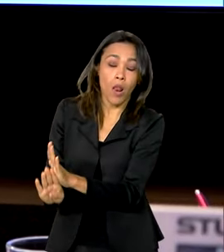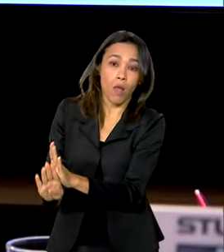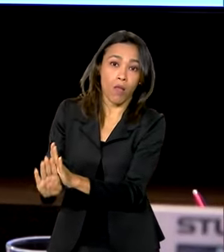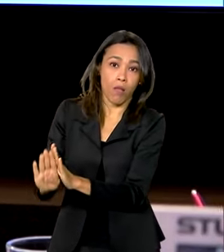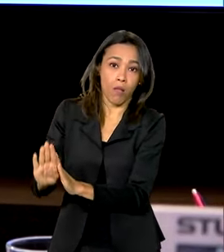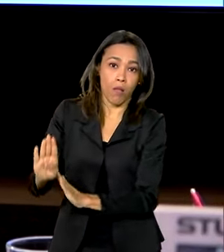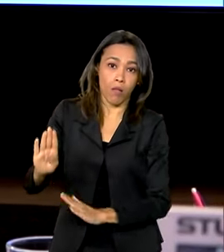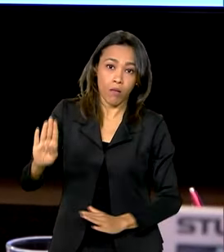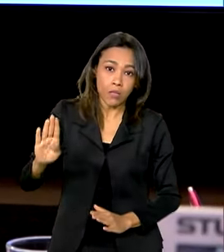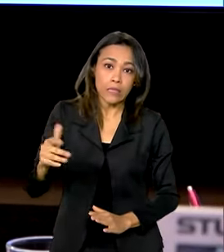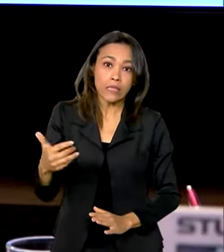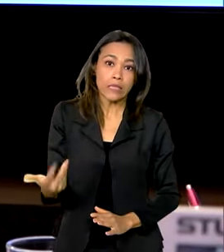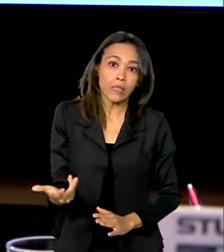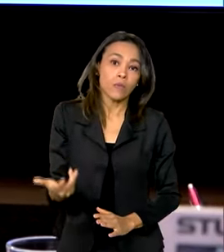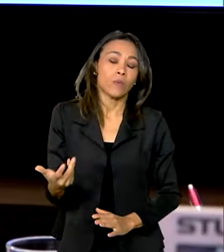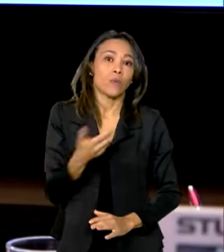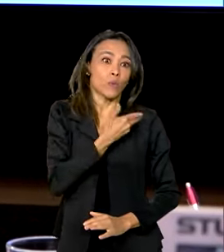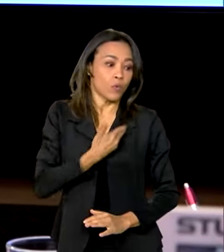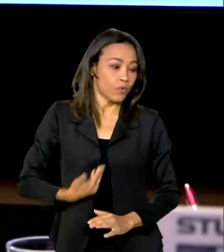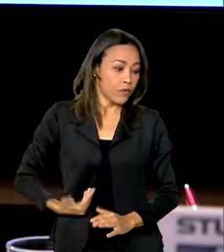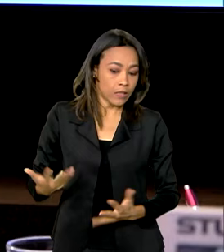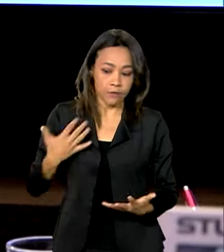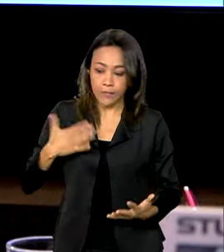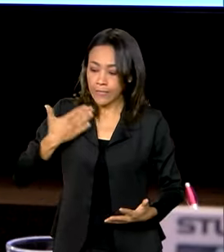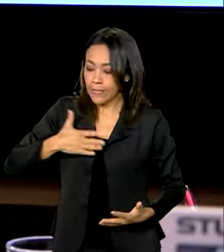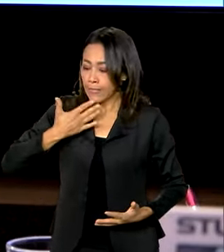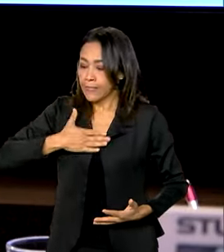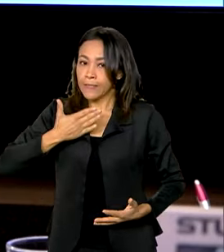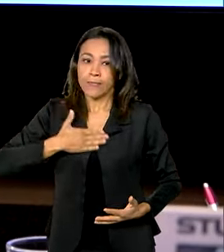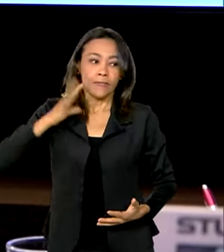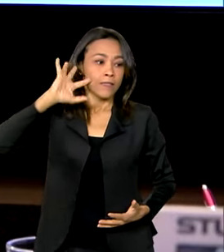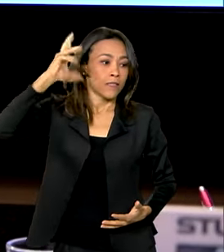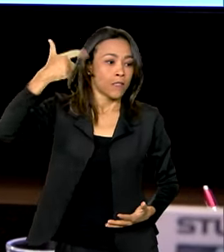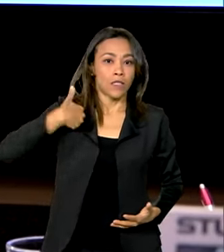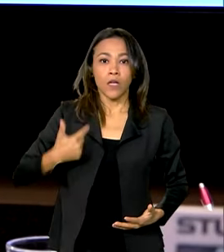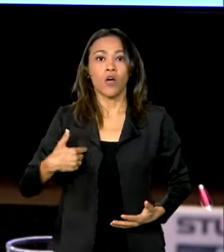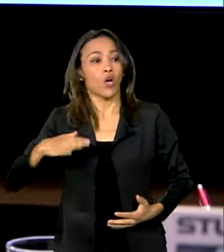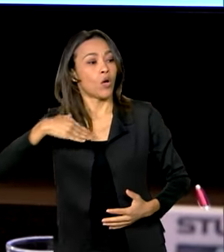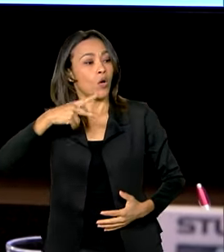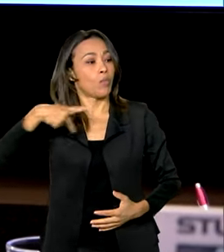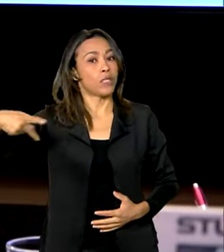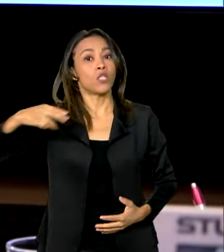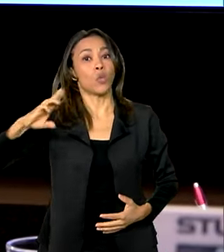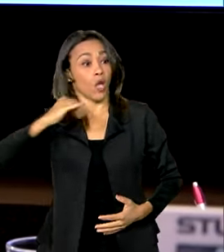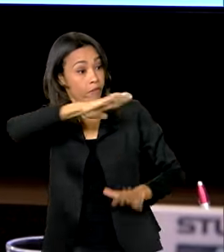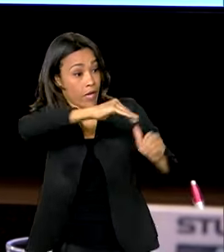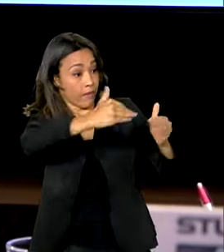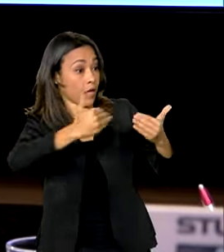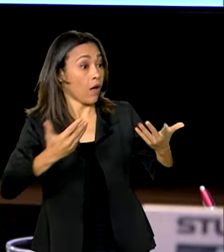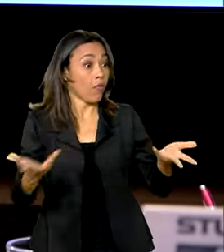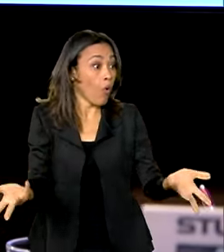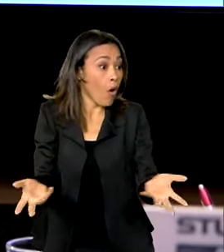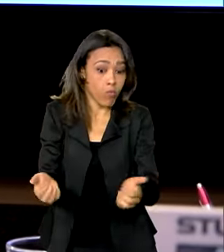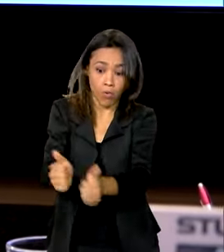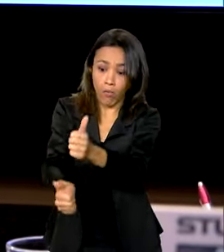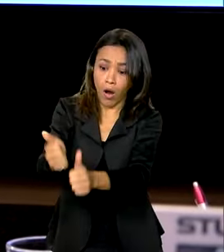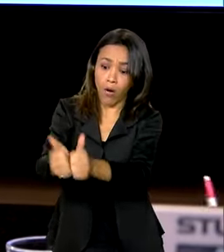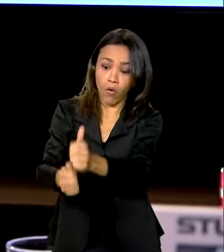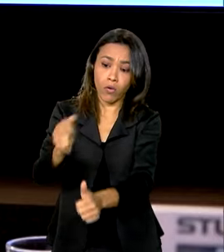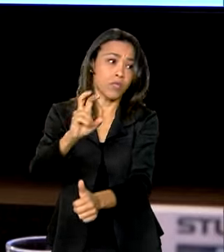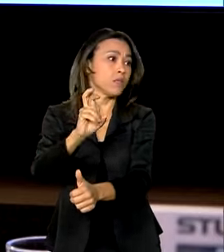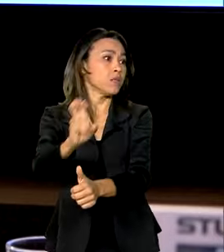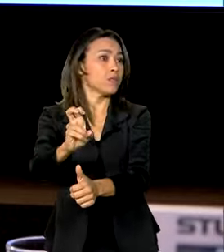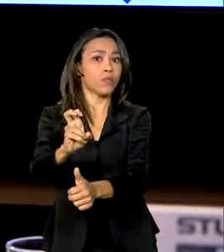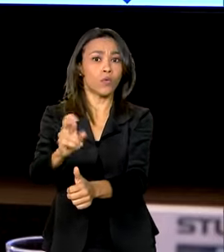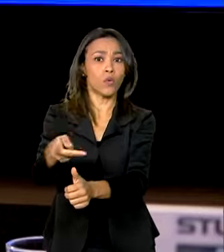E aí começou o governo tendo que tomar providência. O presidente Lula nos chamou e falou olha, não pode um pacote de arroz de 5 quilos custar